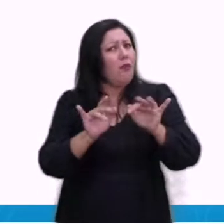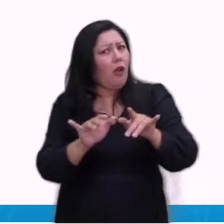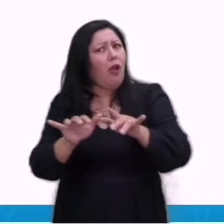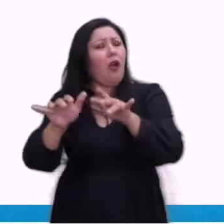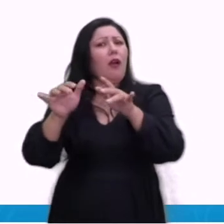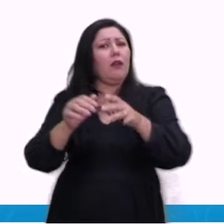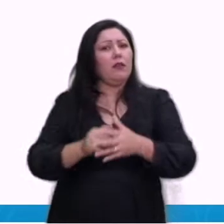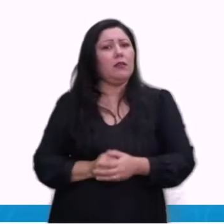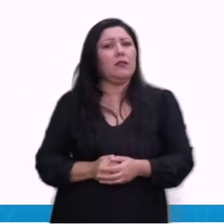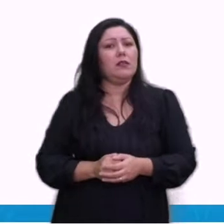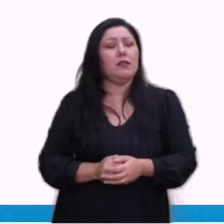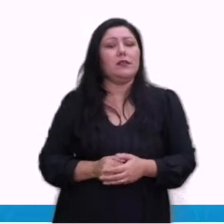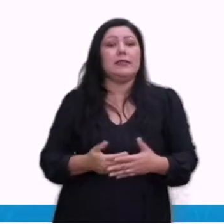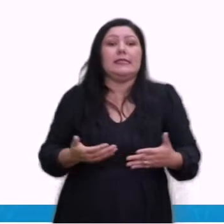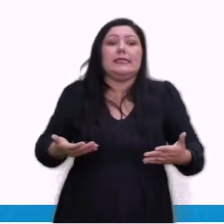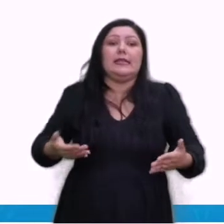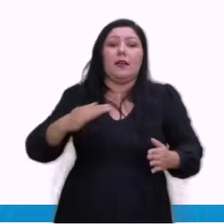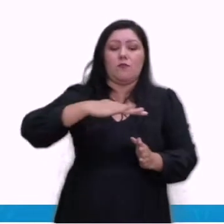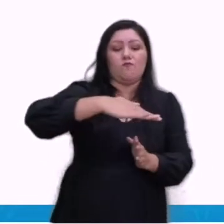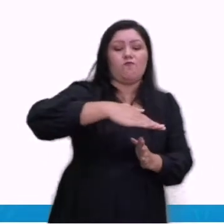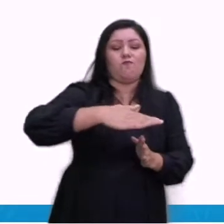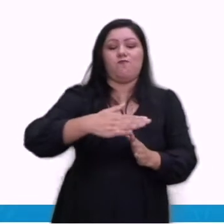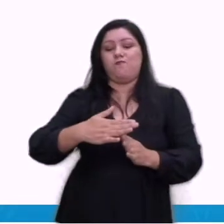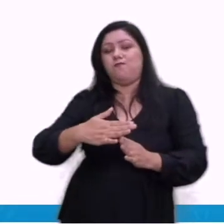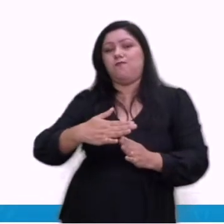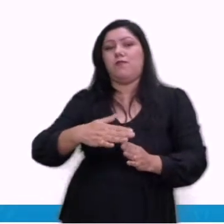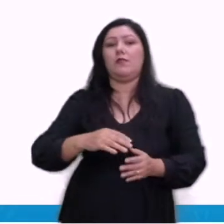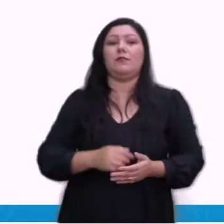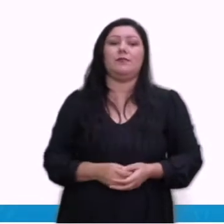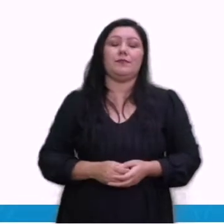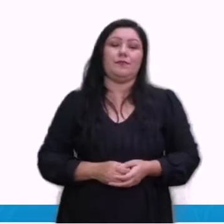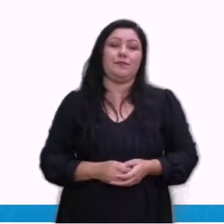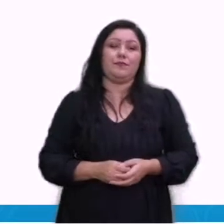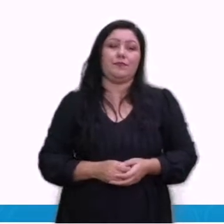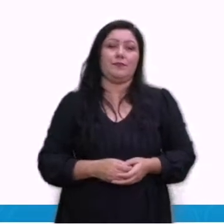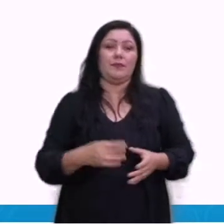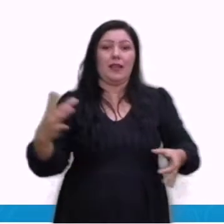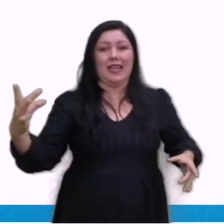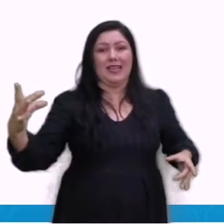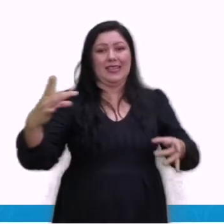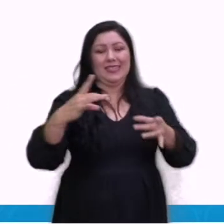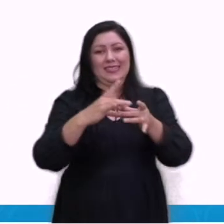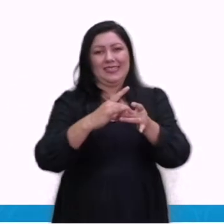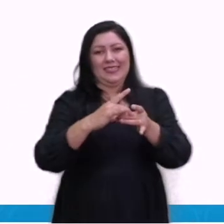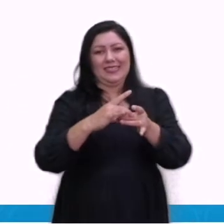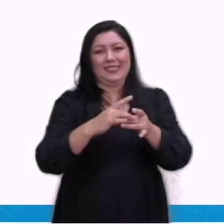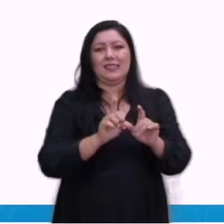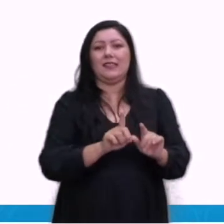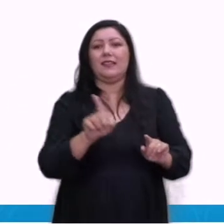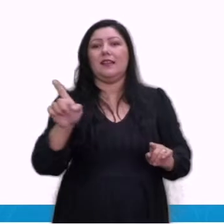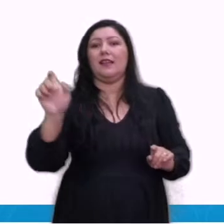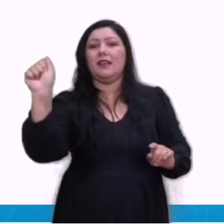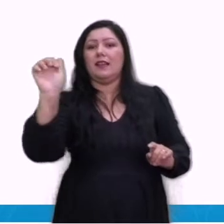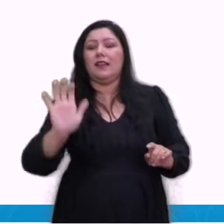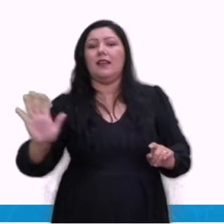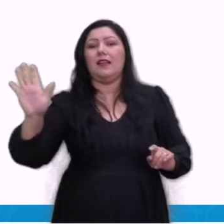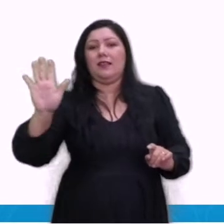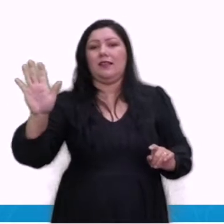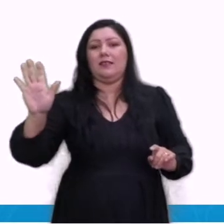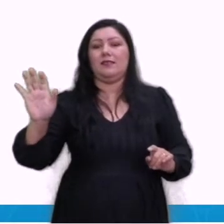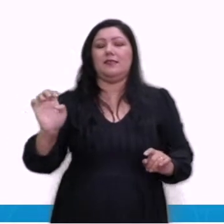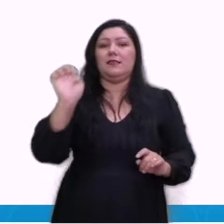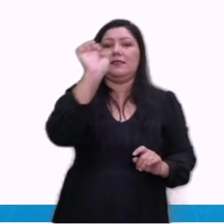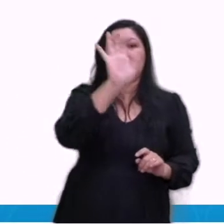que diminui a ligação entre a Europa e a Ásia para que as